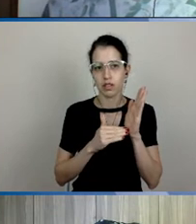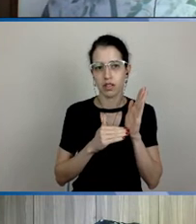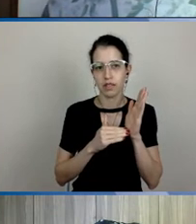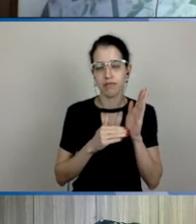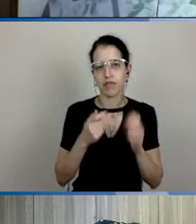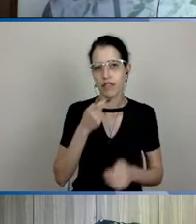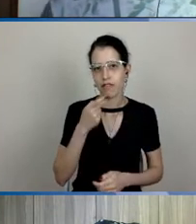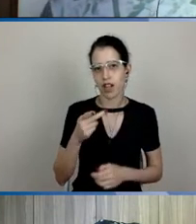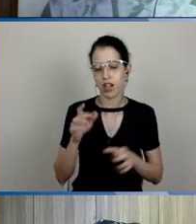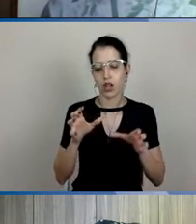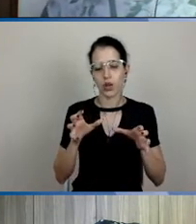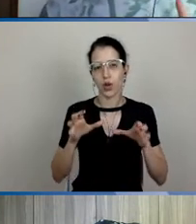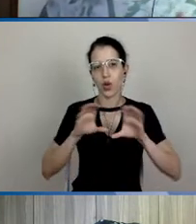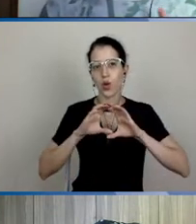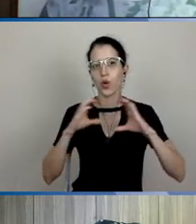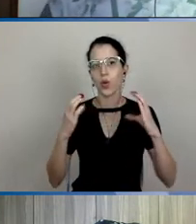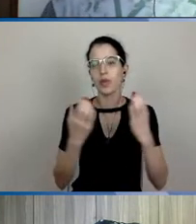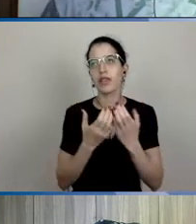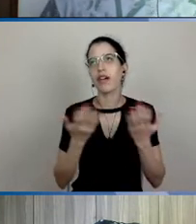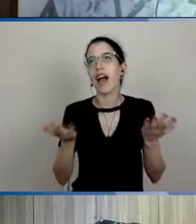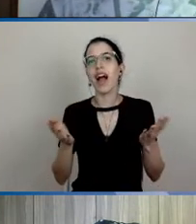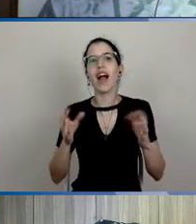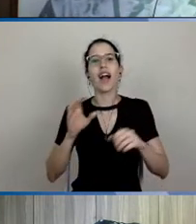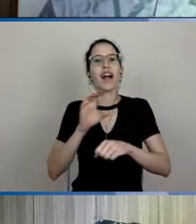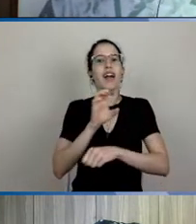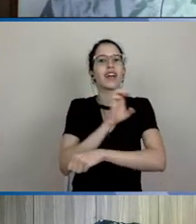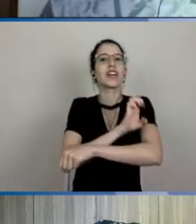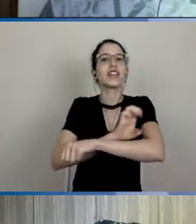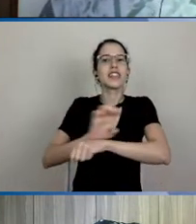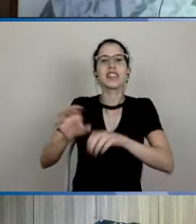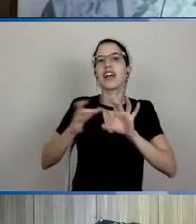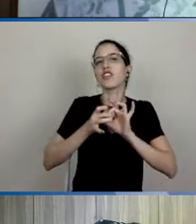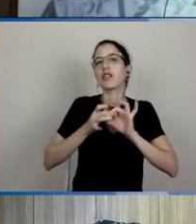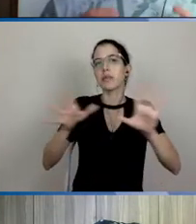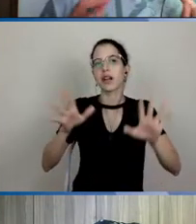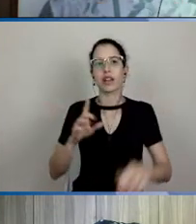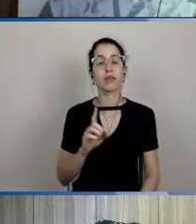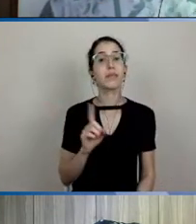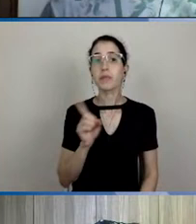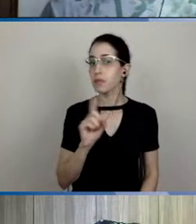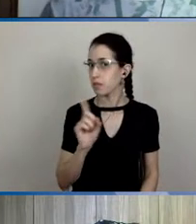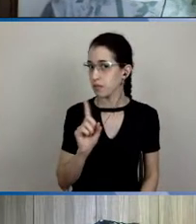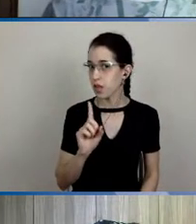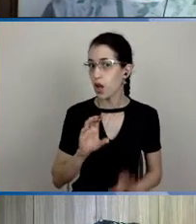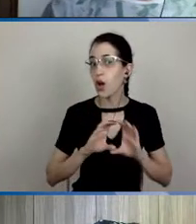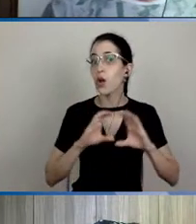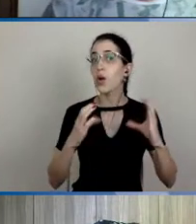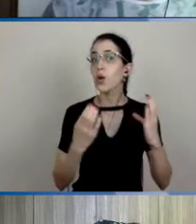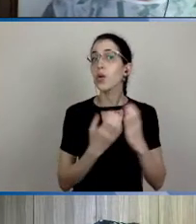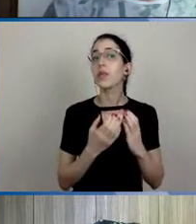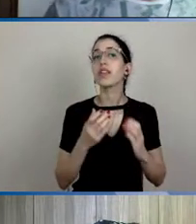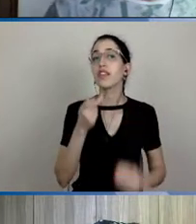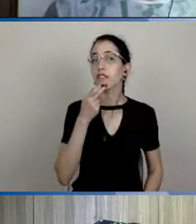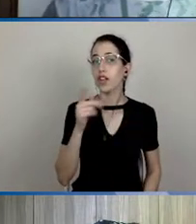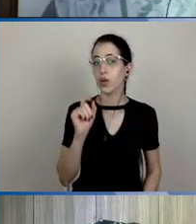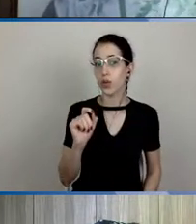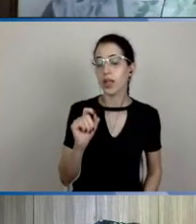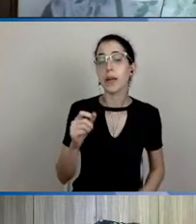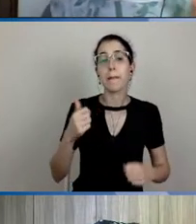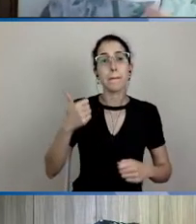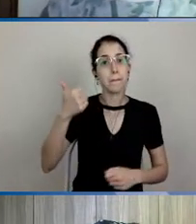estágios da área da saúde. Não foi isso que o comitê fez. O comitê, ele está entendendo que primeiro nós temos que combater a pandemia